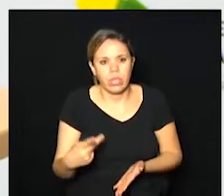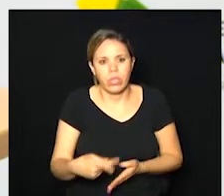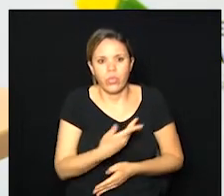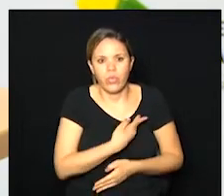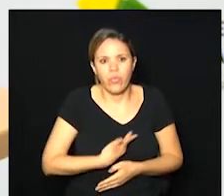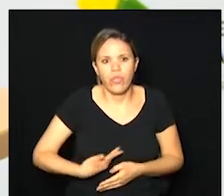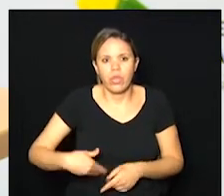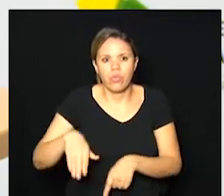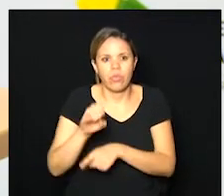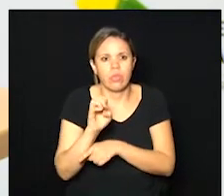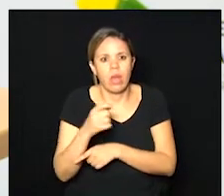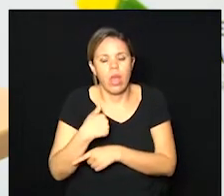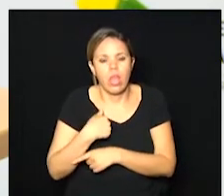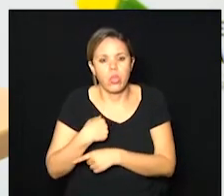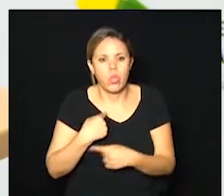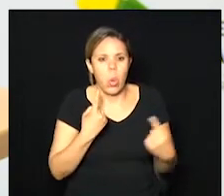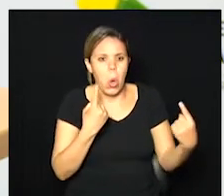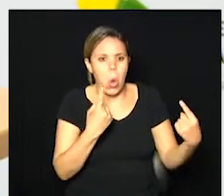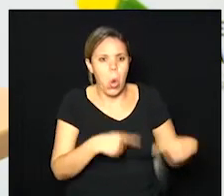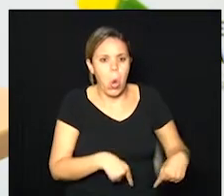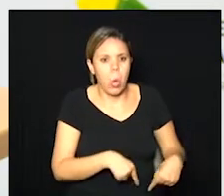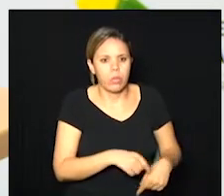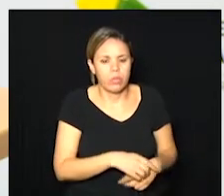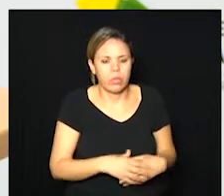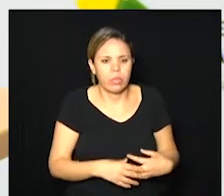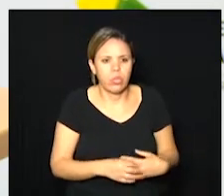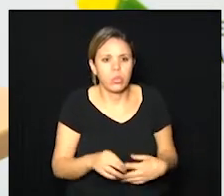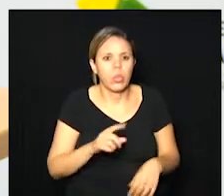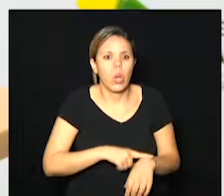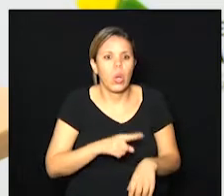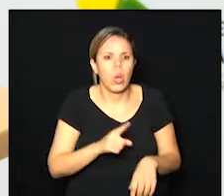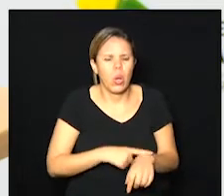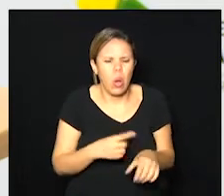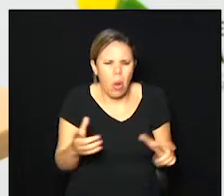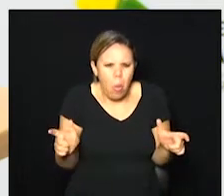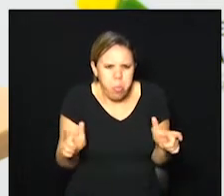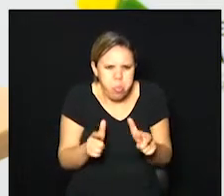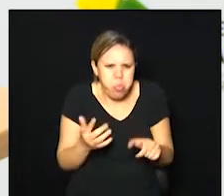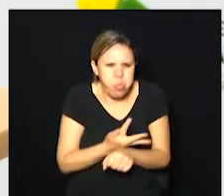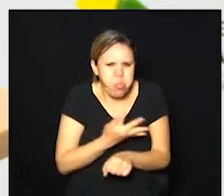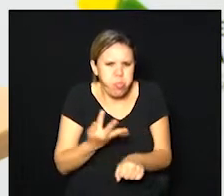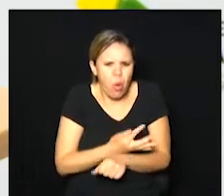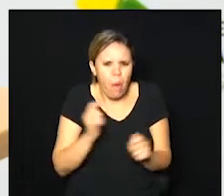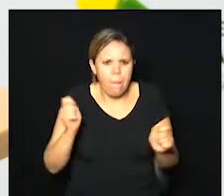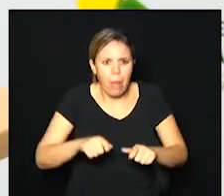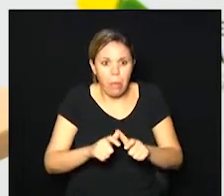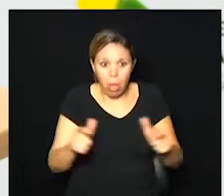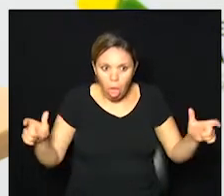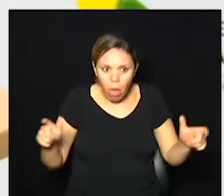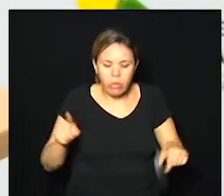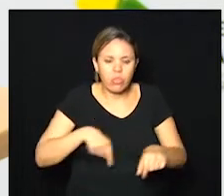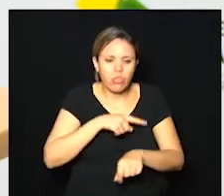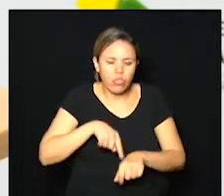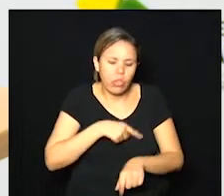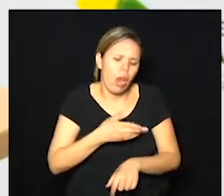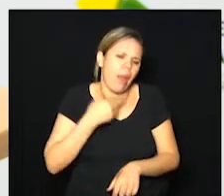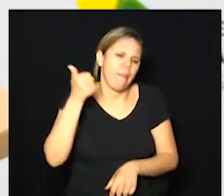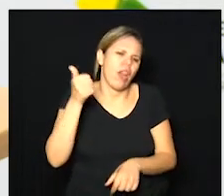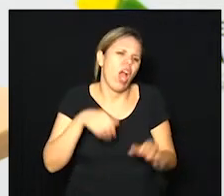governo do estado eu sou contra essa coisa do horário mais apertado eu acho que se pudesse dilatar esse horário